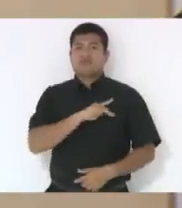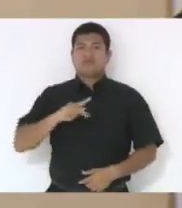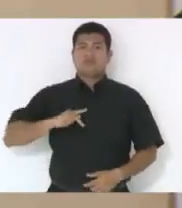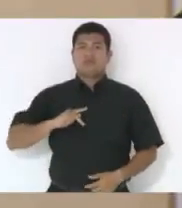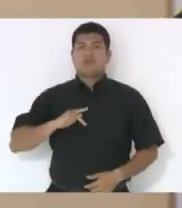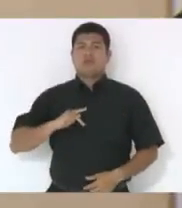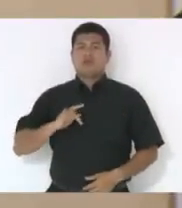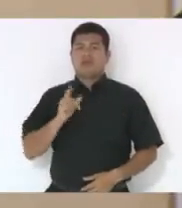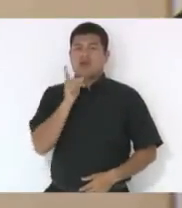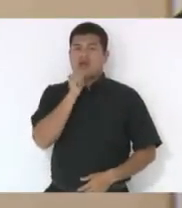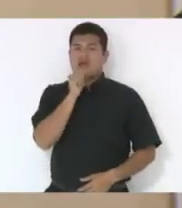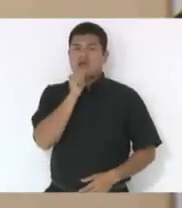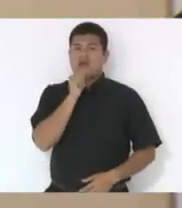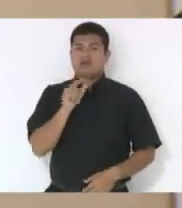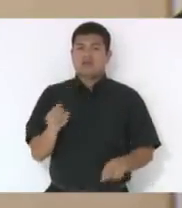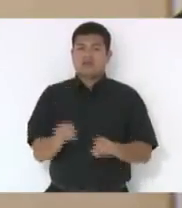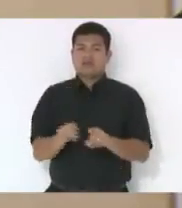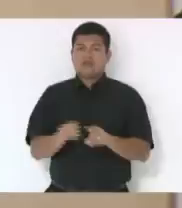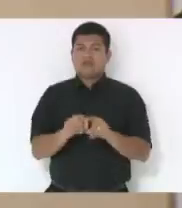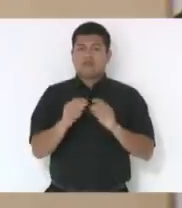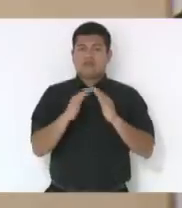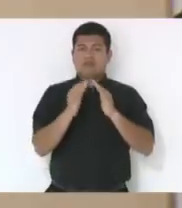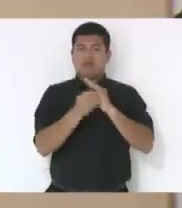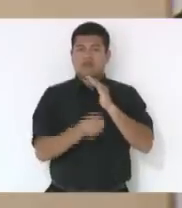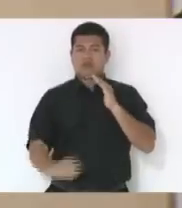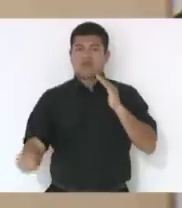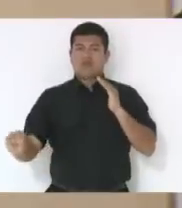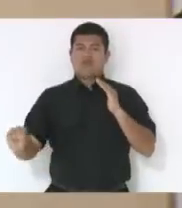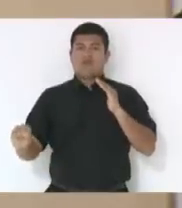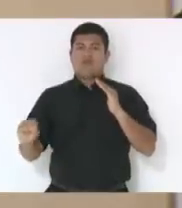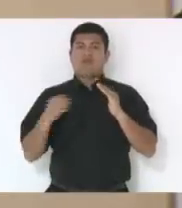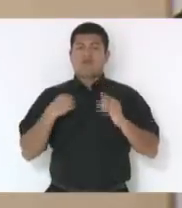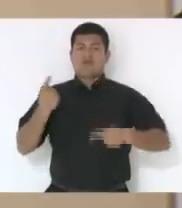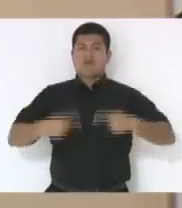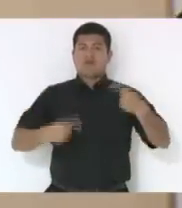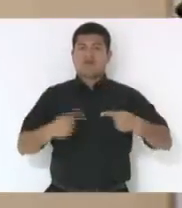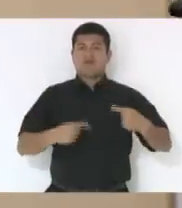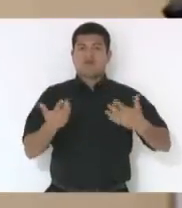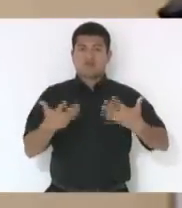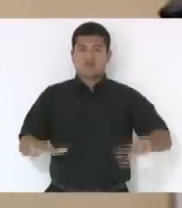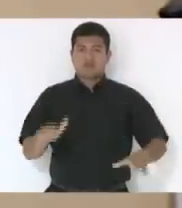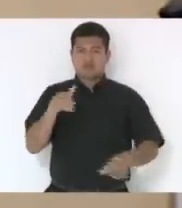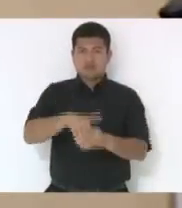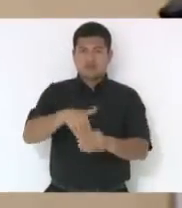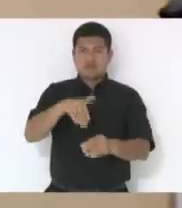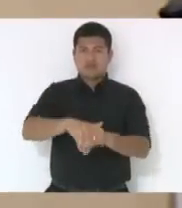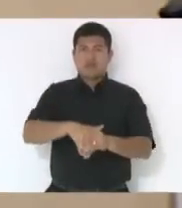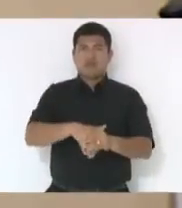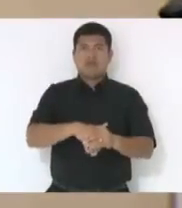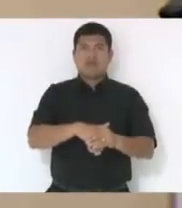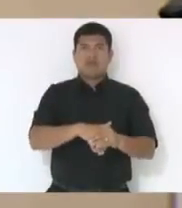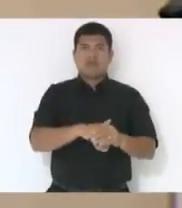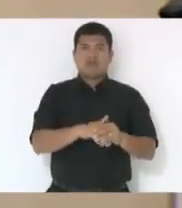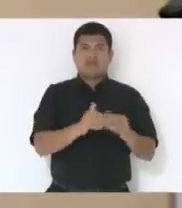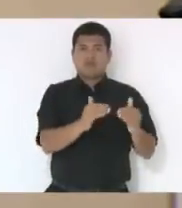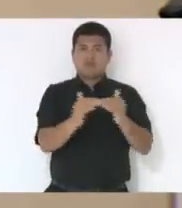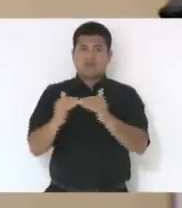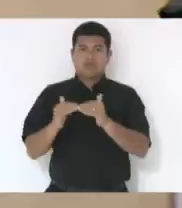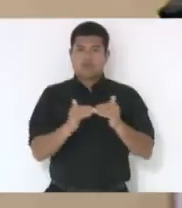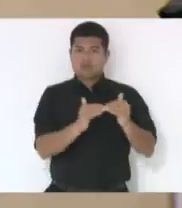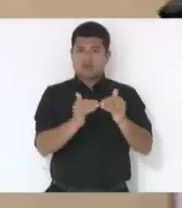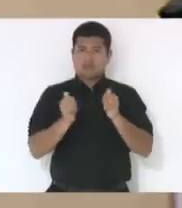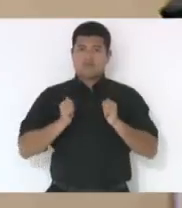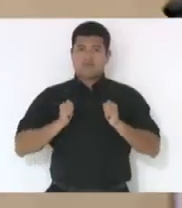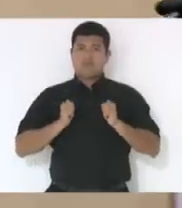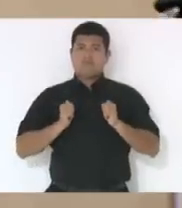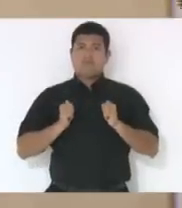e esgotamento sanitário. Em discussão, não haver no quinquedo discutir. Em votação, quem estiver de acordo, permanece